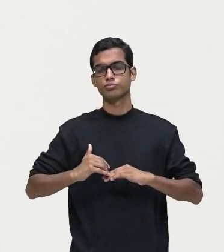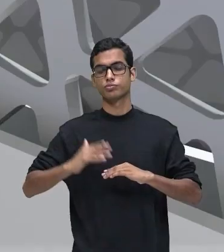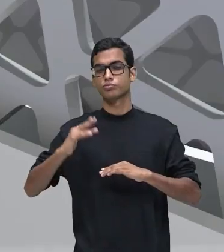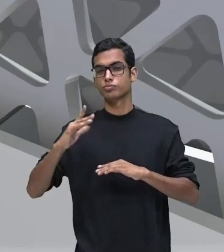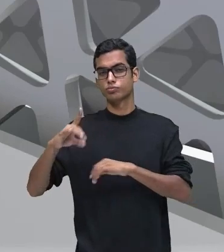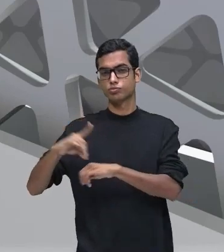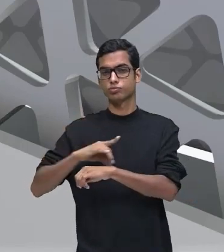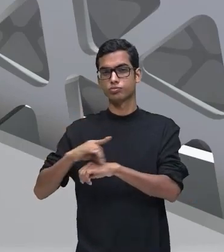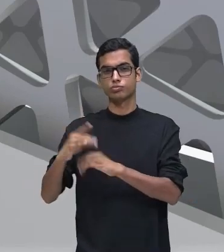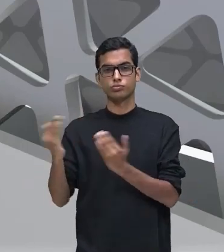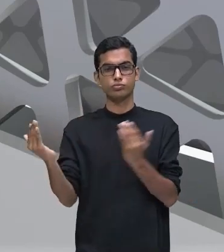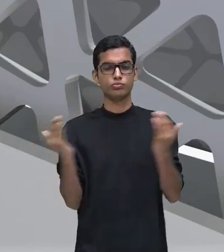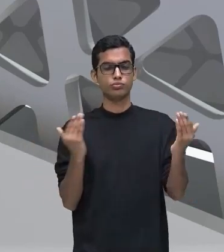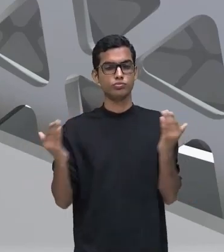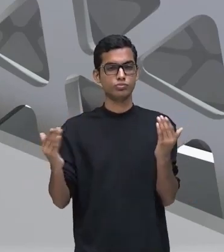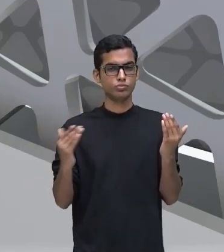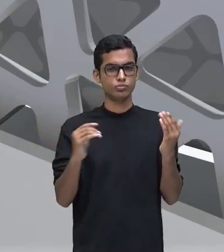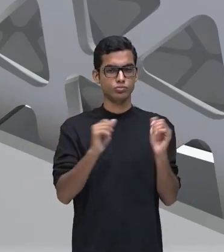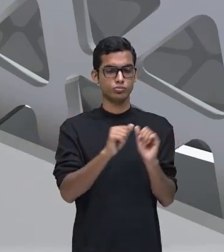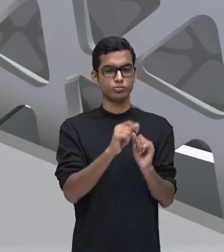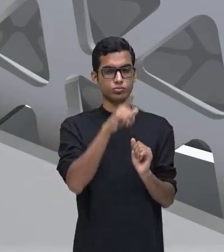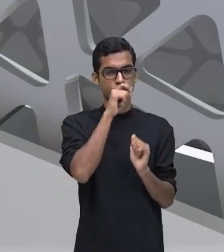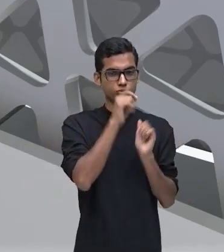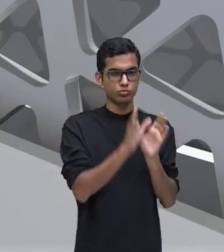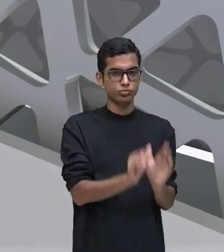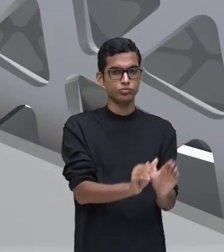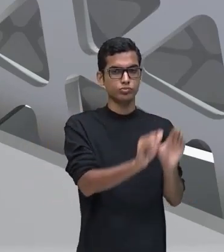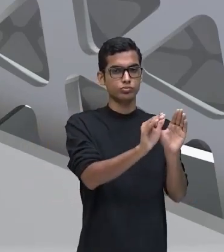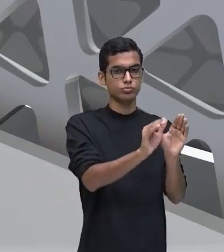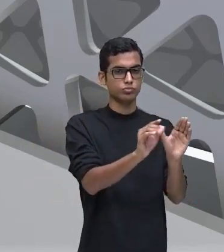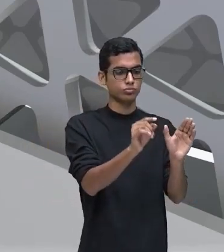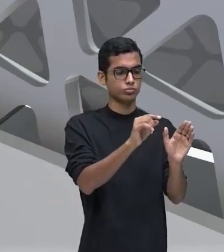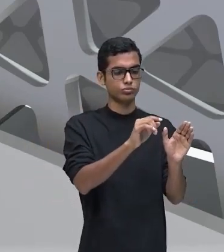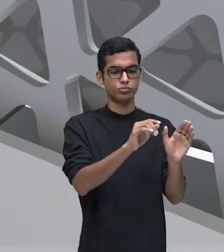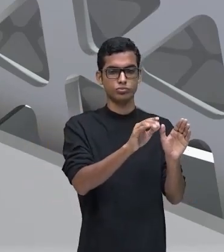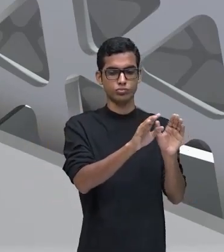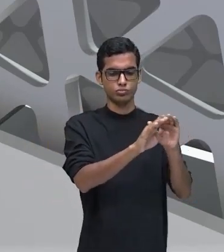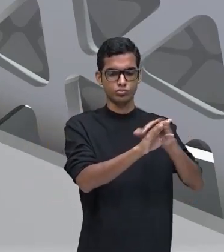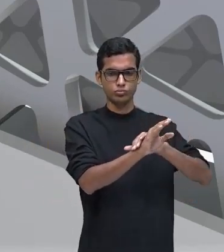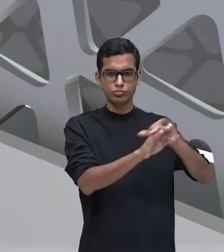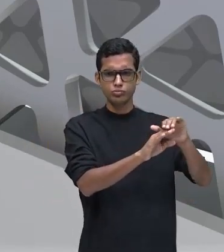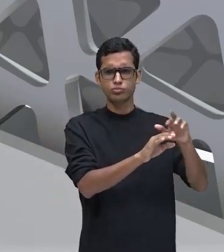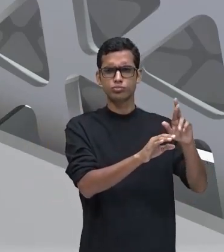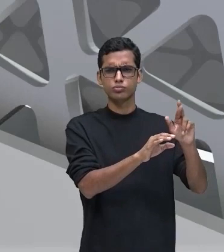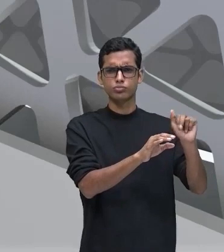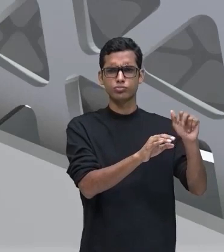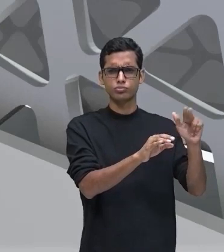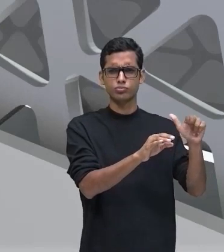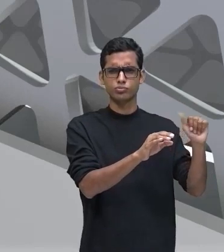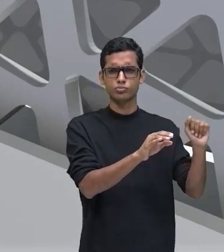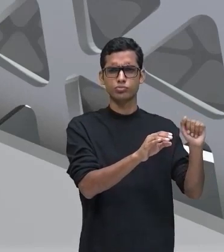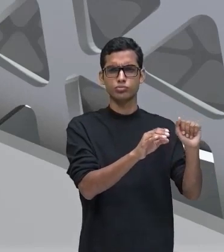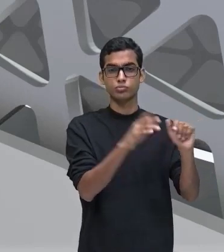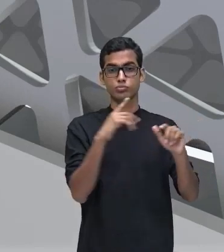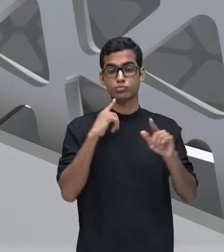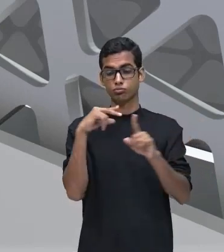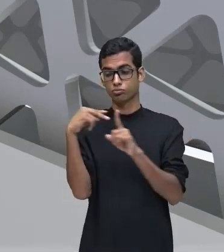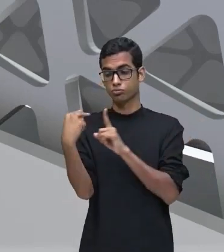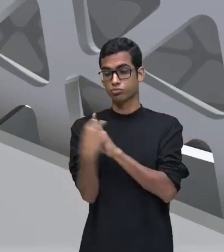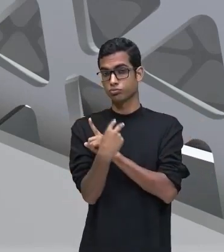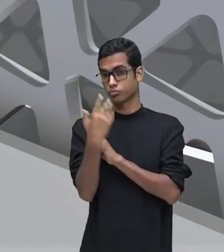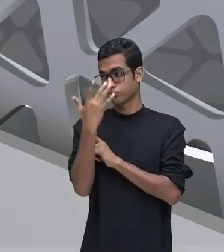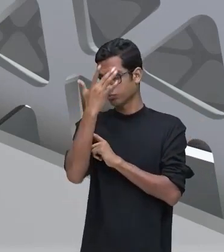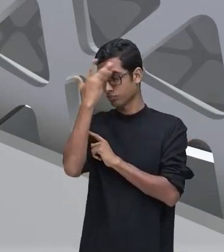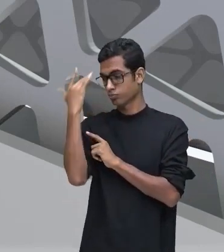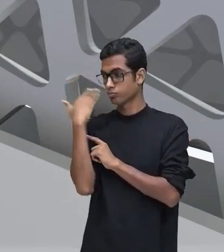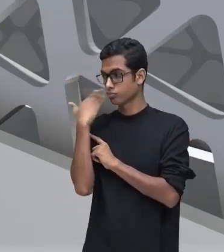que a asa da graúna. Percebam que é uma questão muito pessoal. É a visão da pessoa que